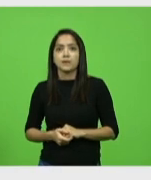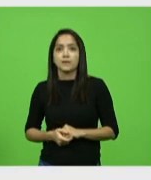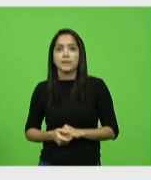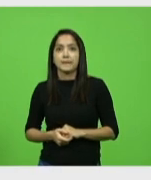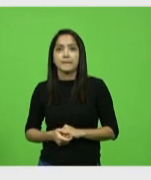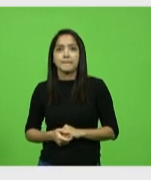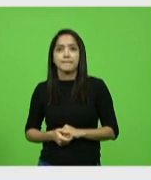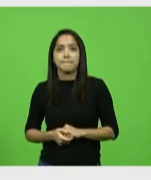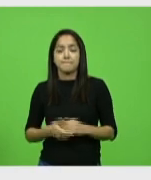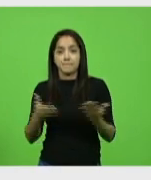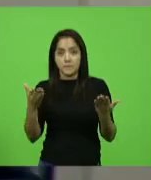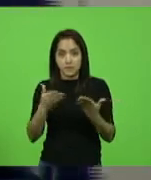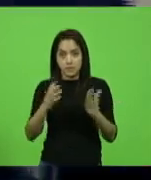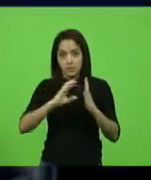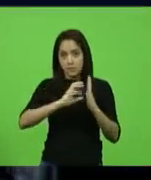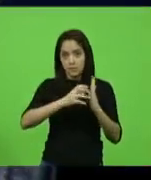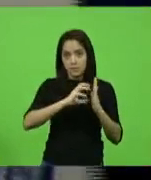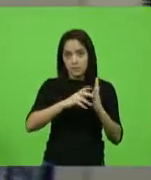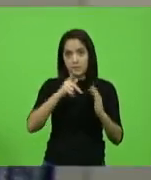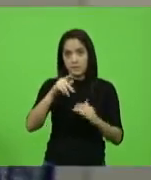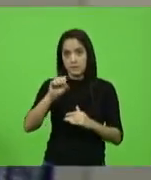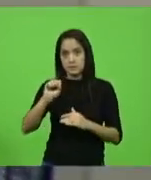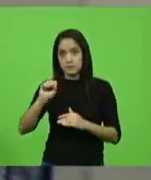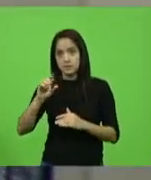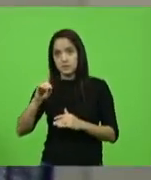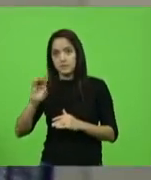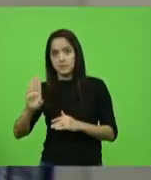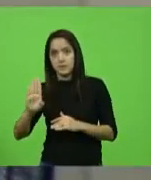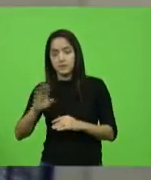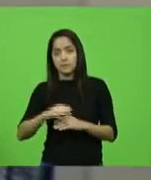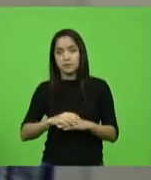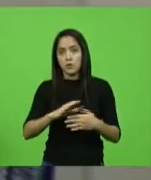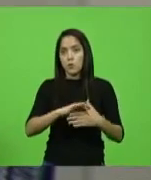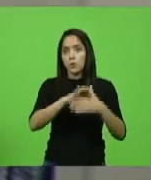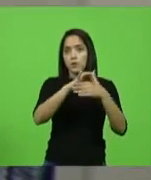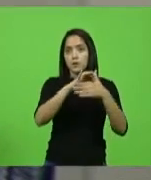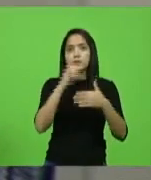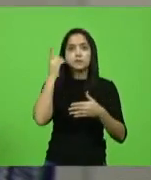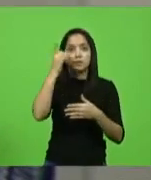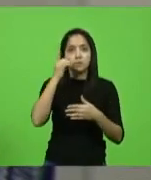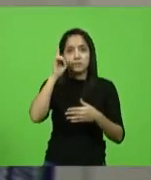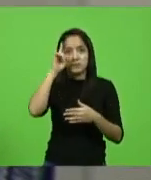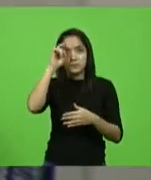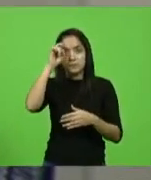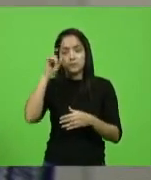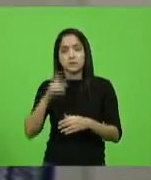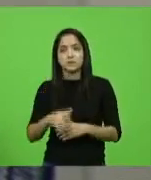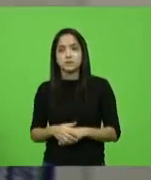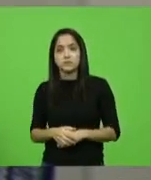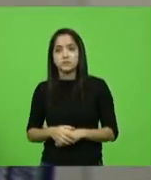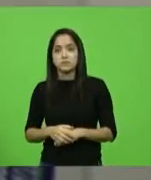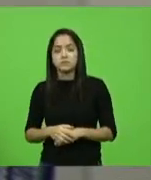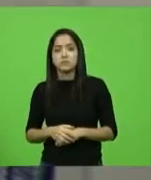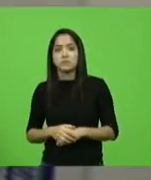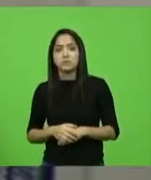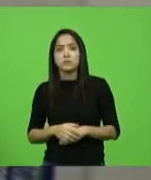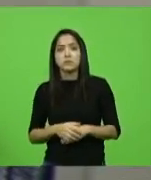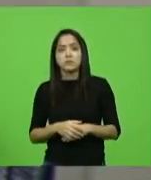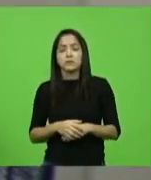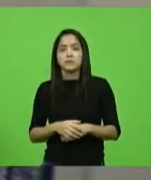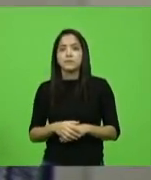Agora a bancada do PSDB, como vota o líder, deputado Marcos Vieira. Senhor secretário,